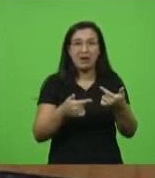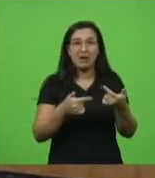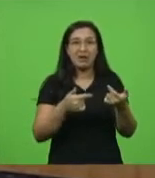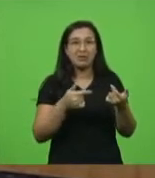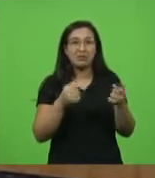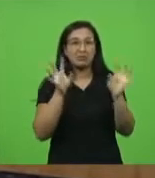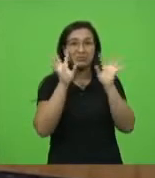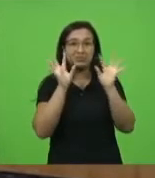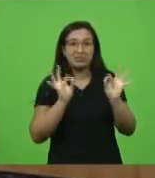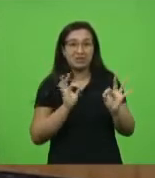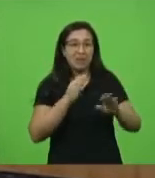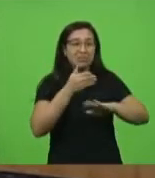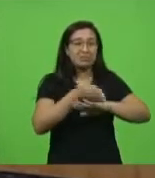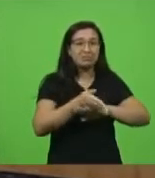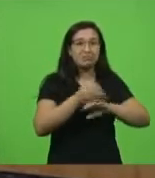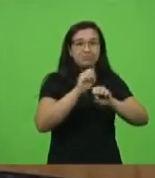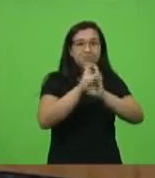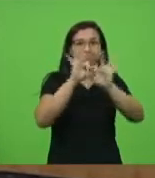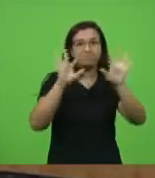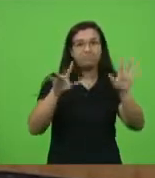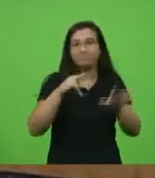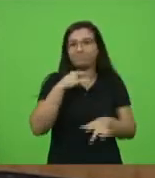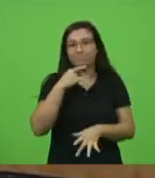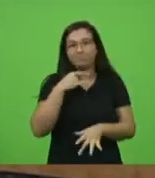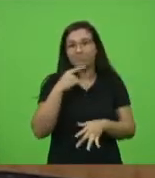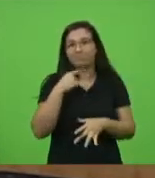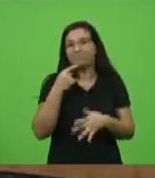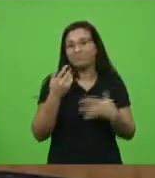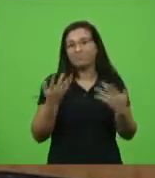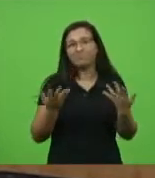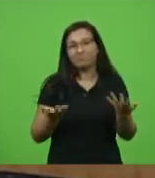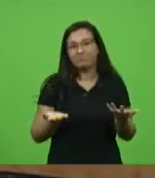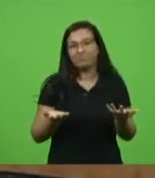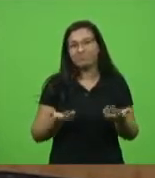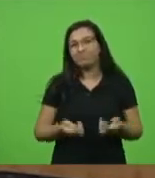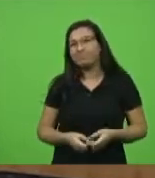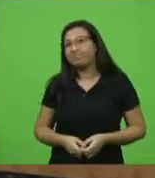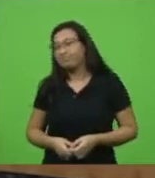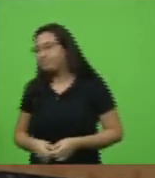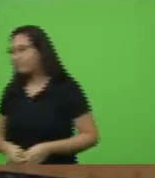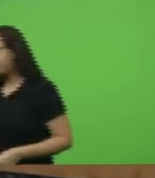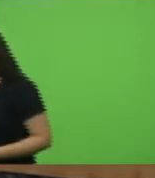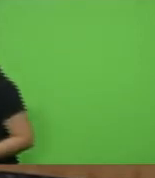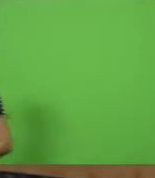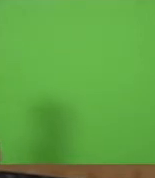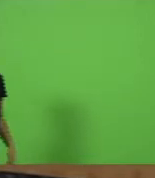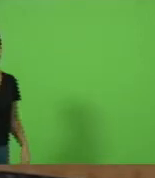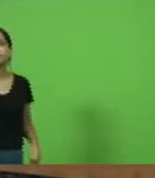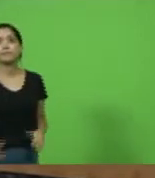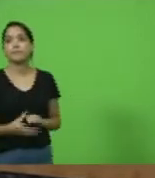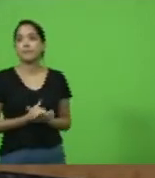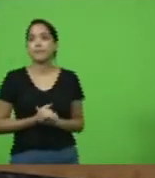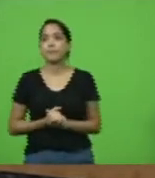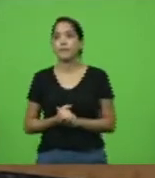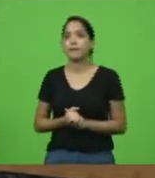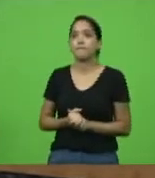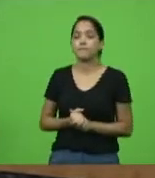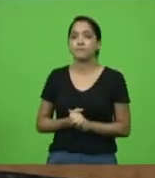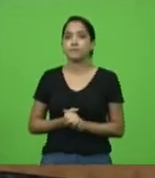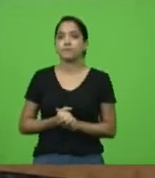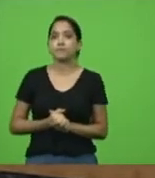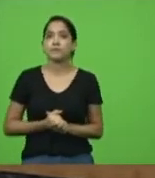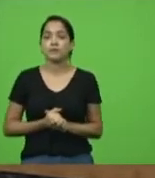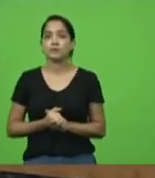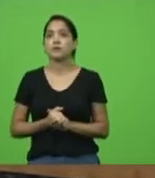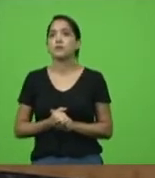acesso de forma transparente, a partir aí, inclusive do princípio da publicidade e transparência, não